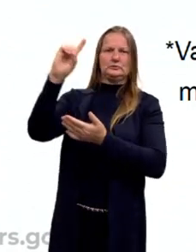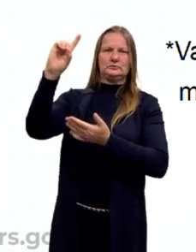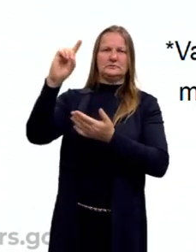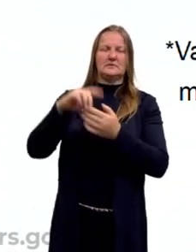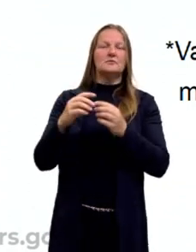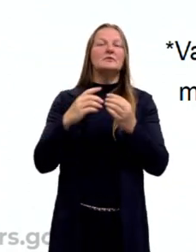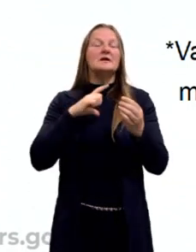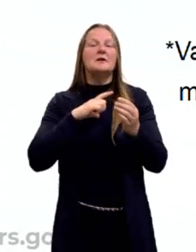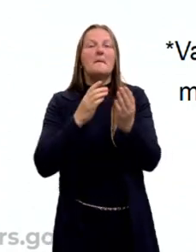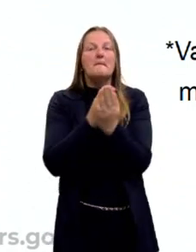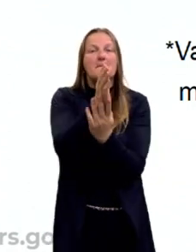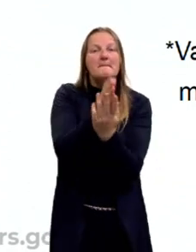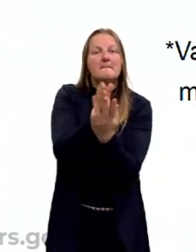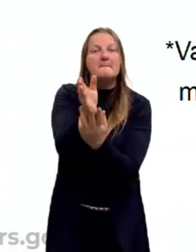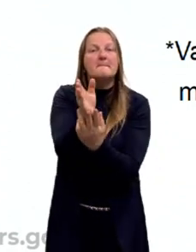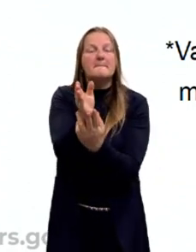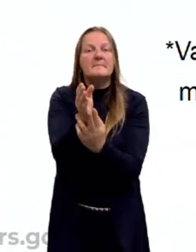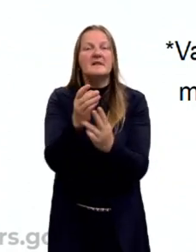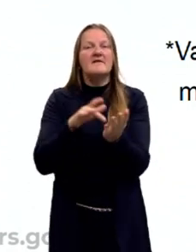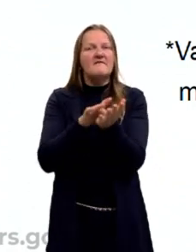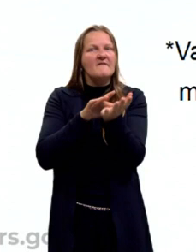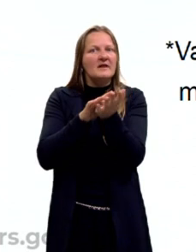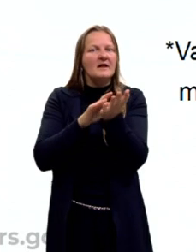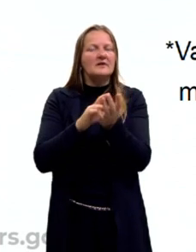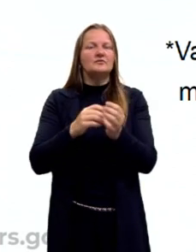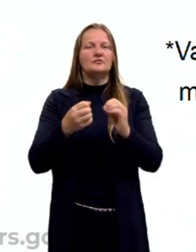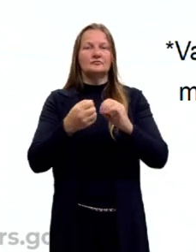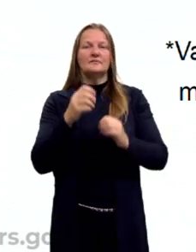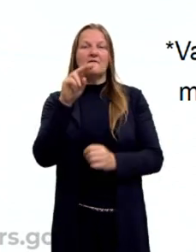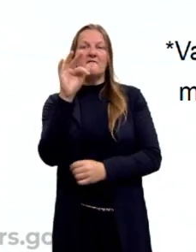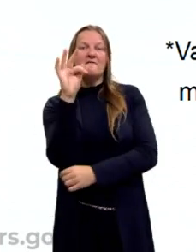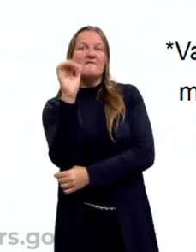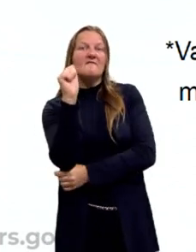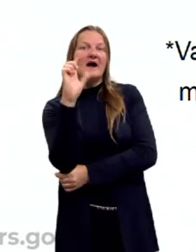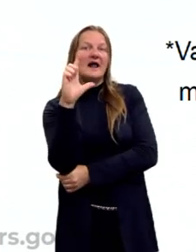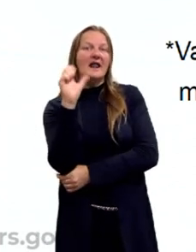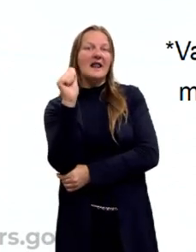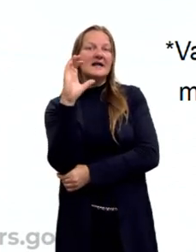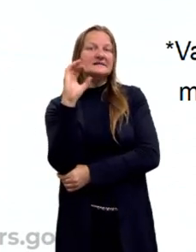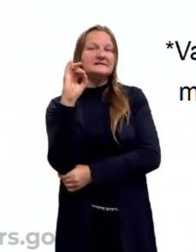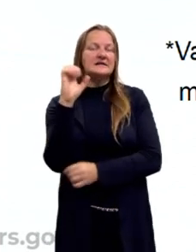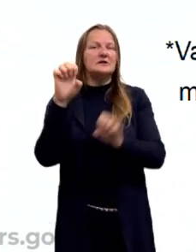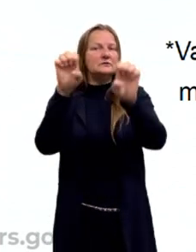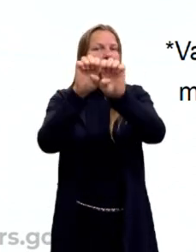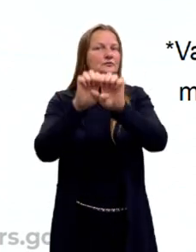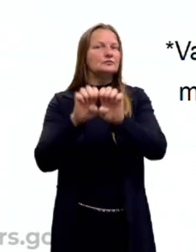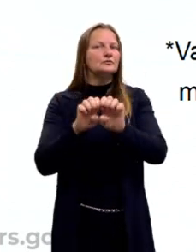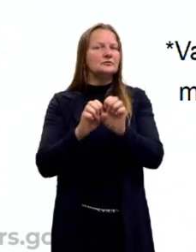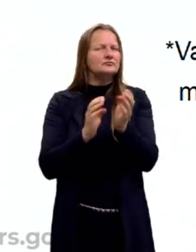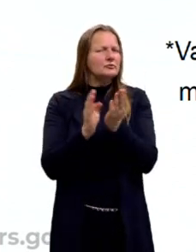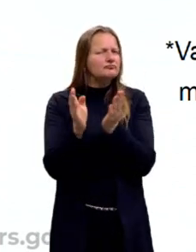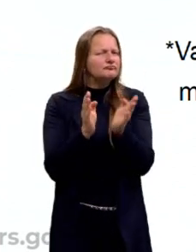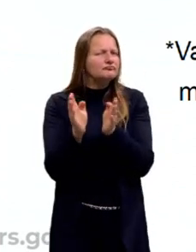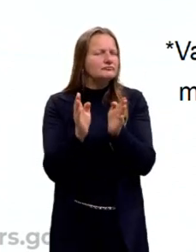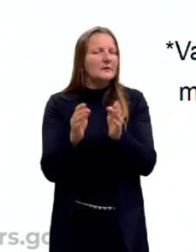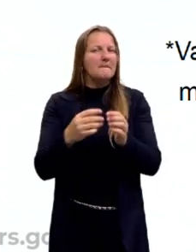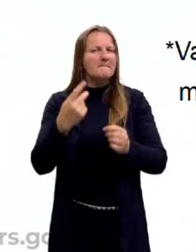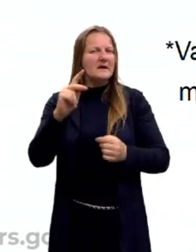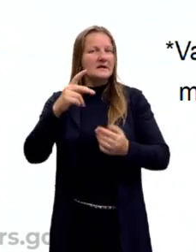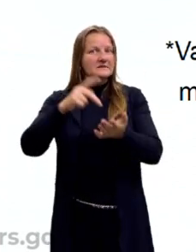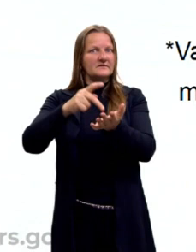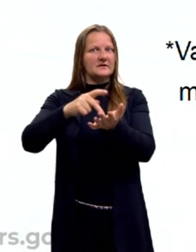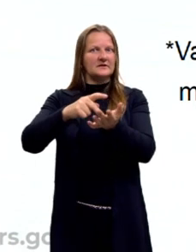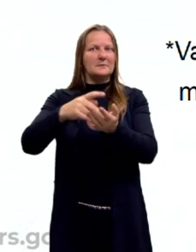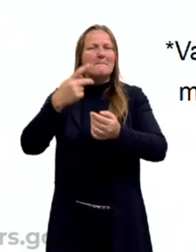há uma montagem, a falácia se caracteriza muito por isso. É uma estrutura que tem elementos que parecem ser